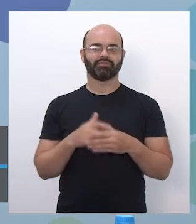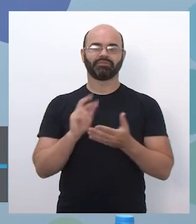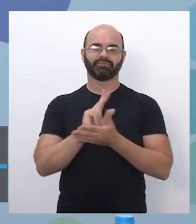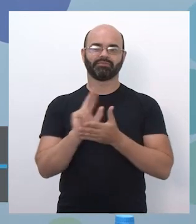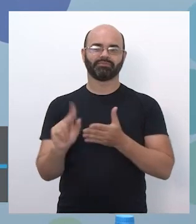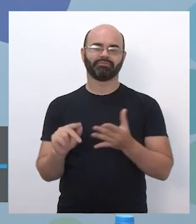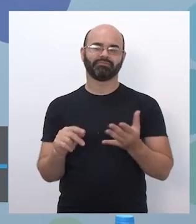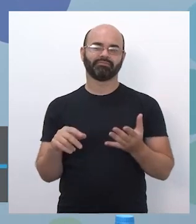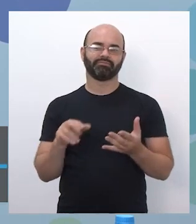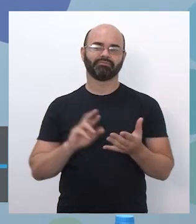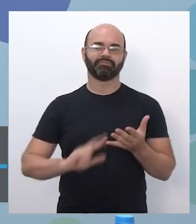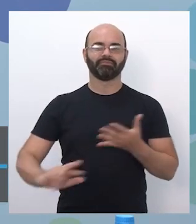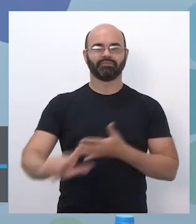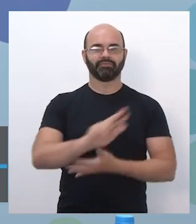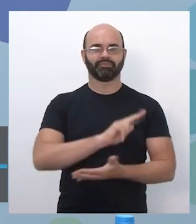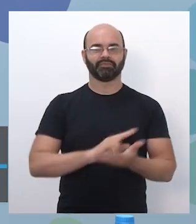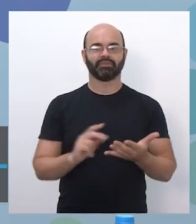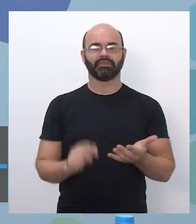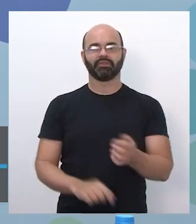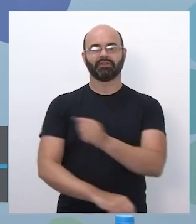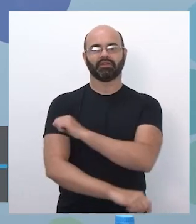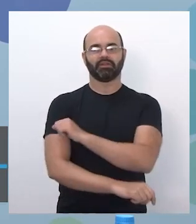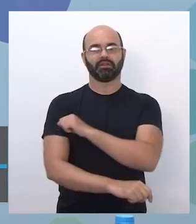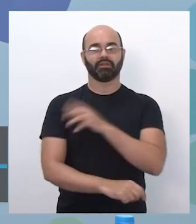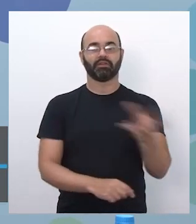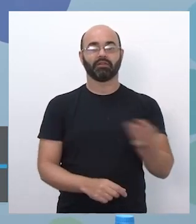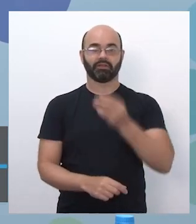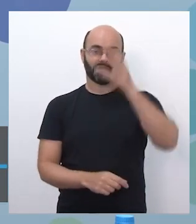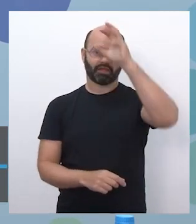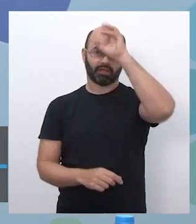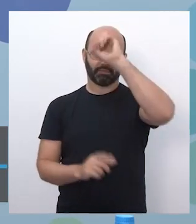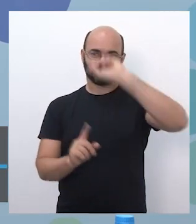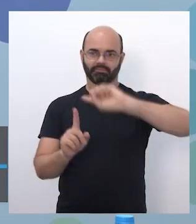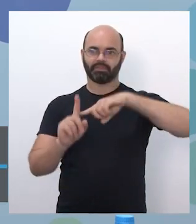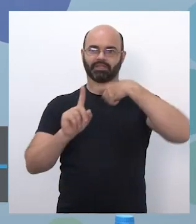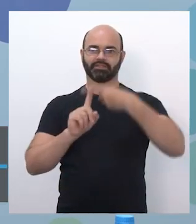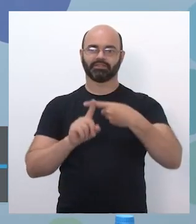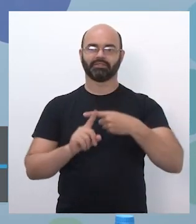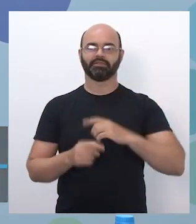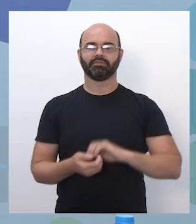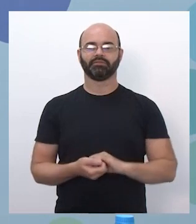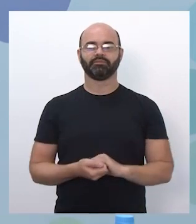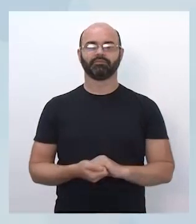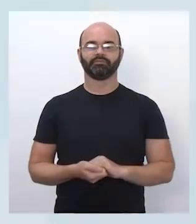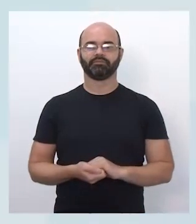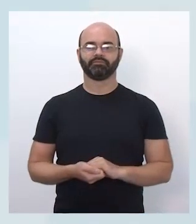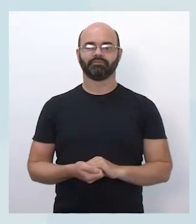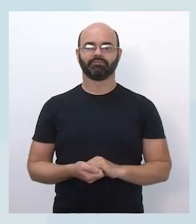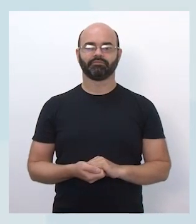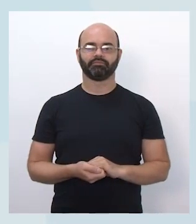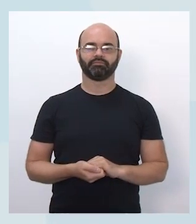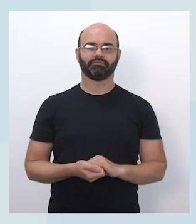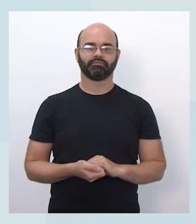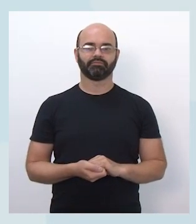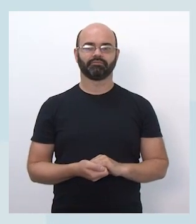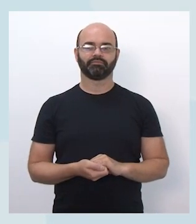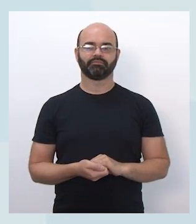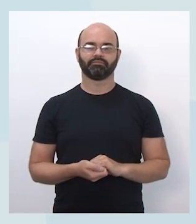naturezas para que os nossos estudantes possam aprender mais. Aqui, um pequeno